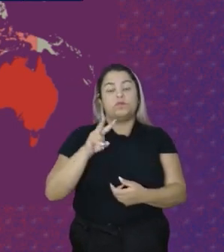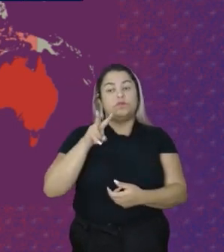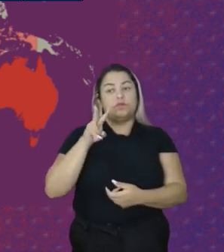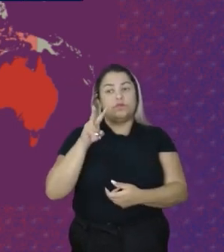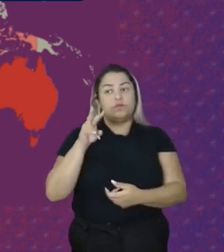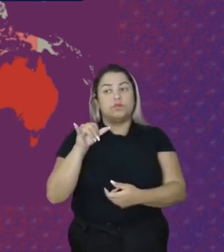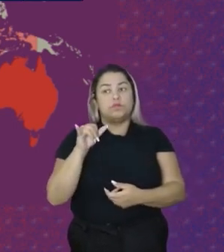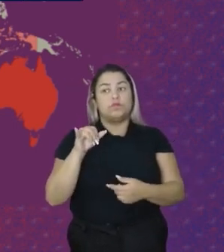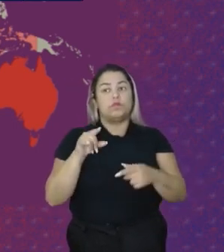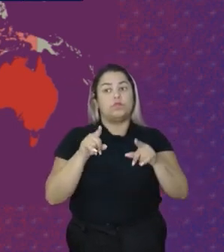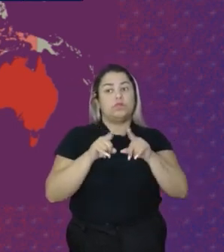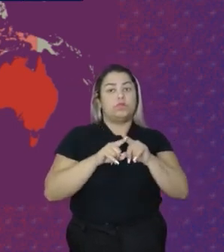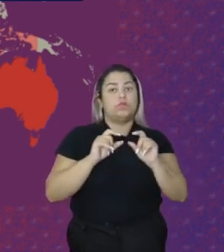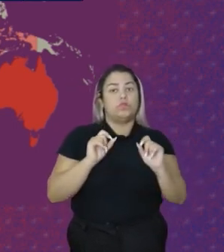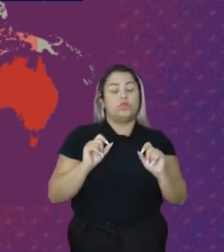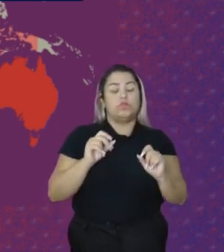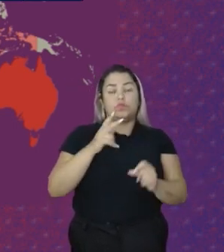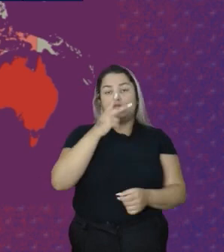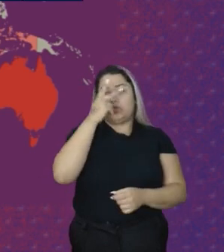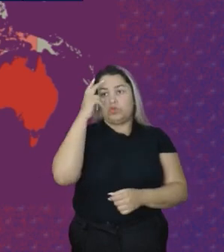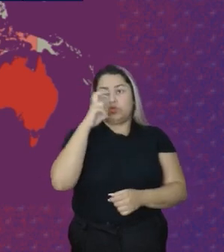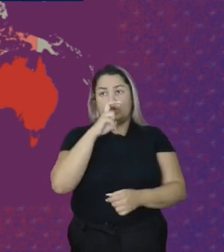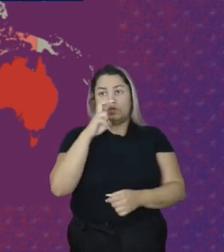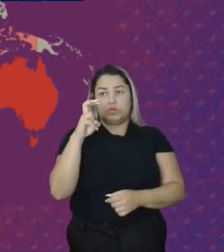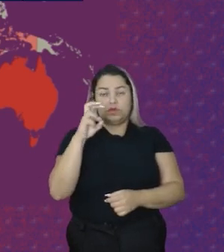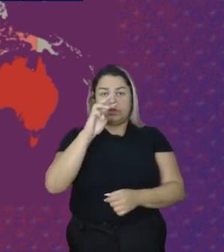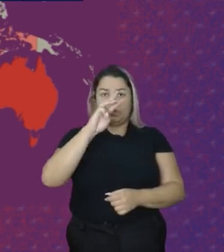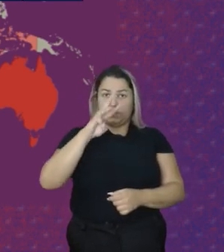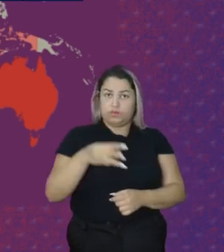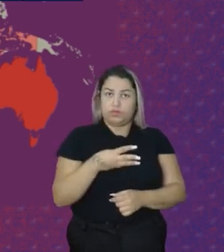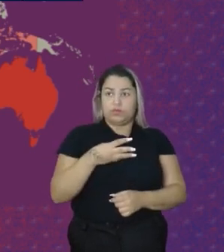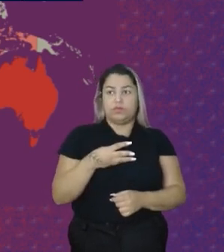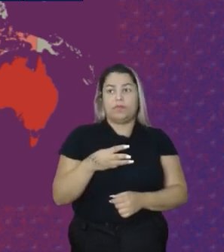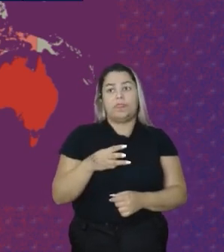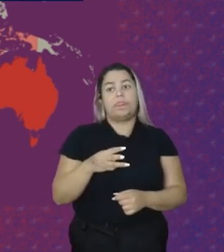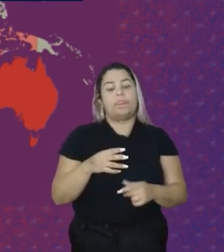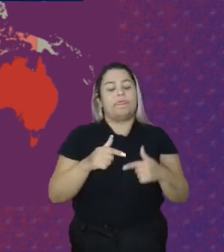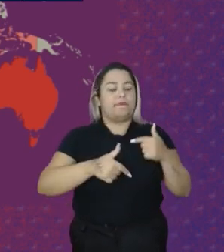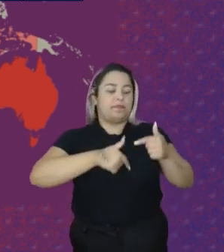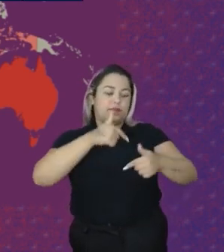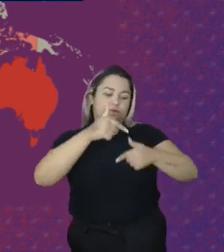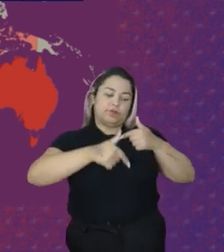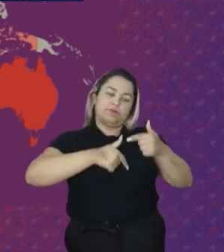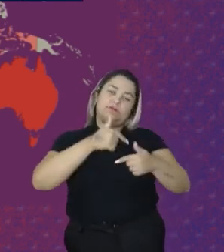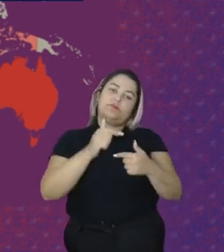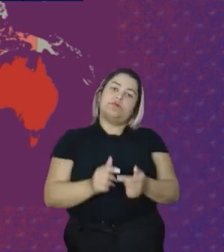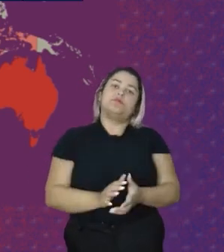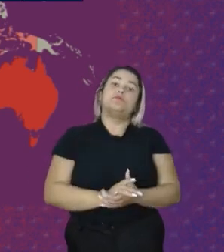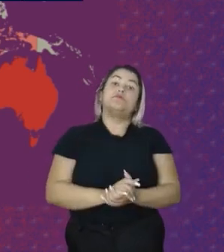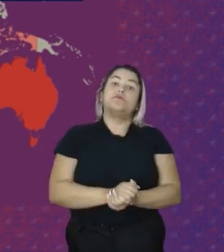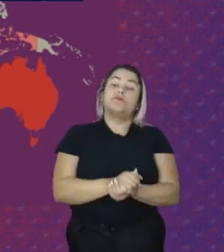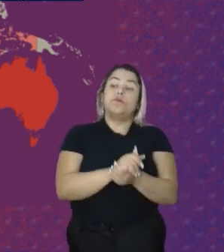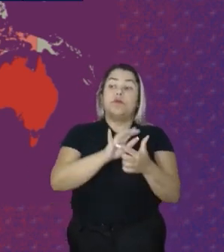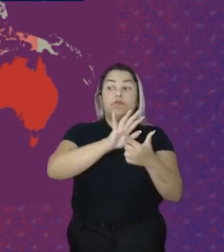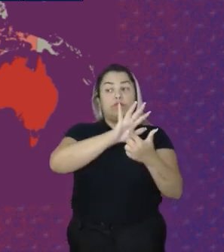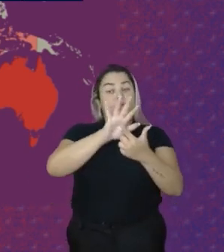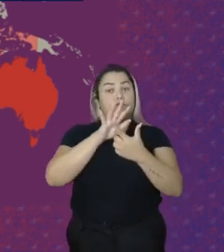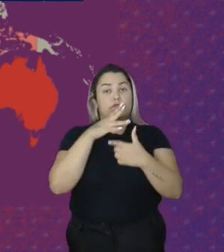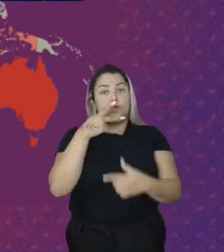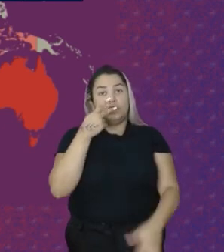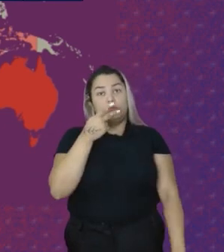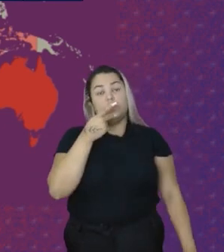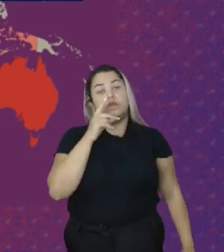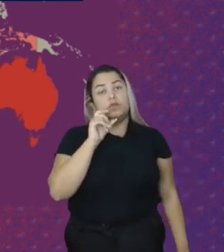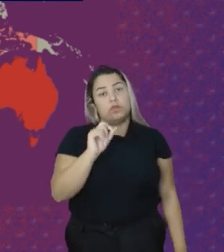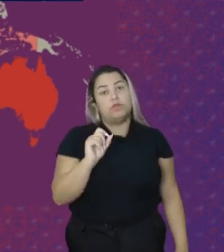um contingente De 55 milhões De trabalhadoras Indicando Que a gente Está falando De